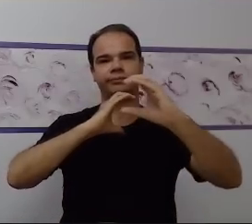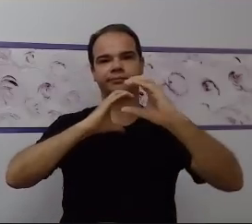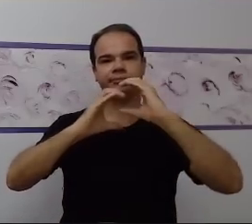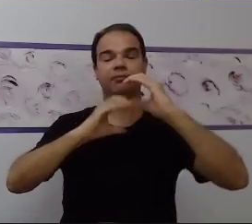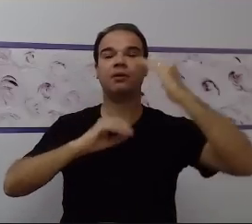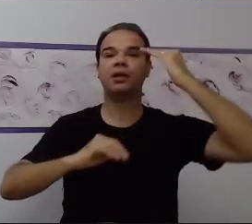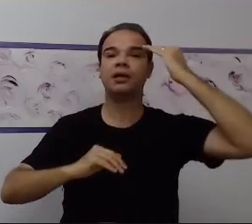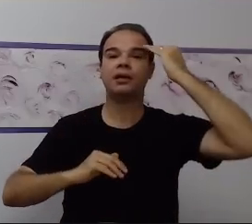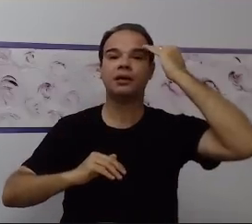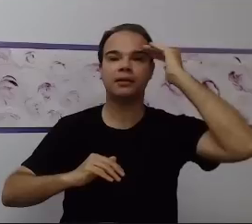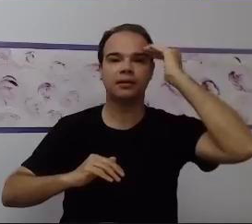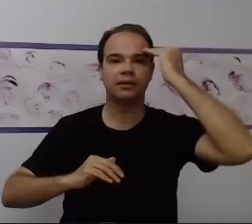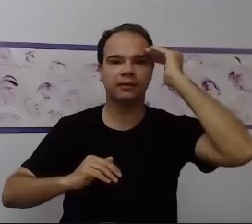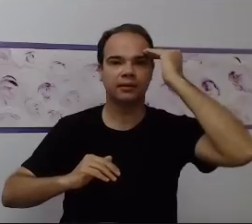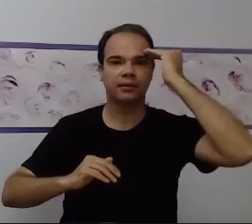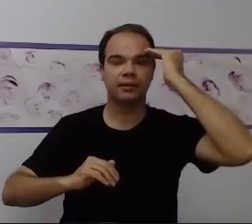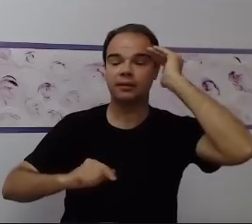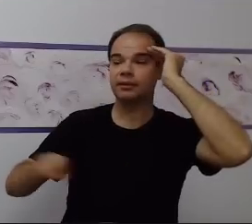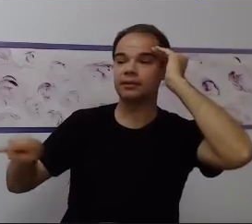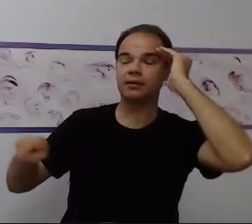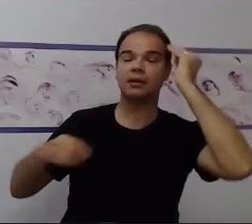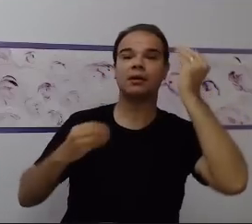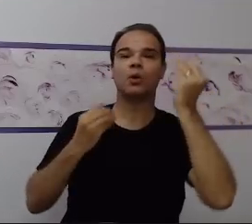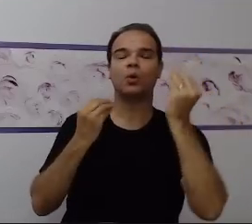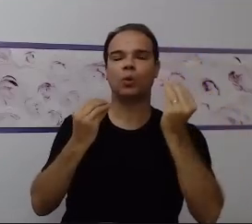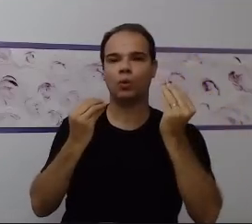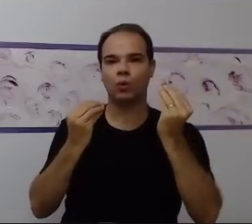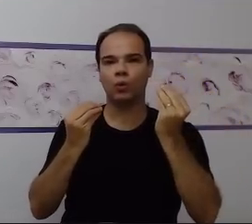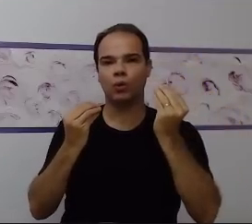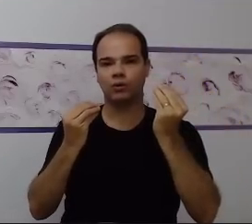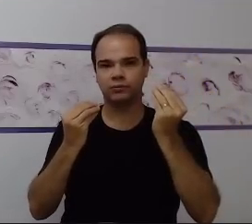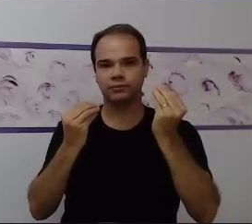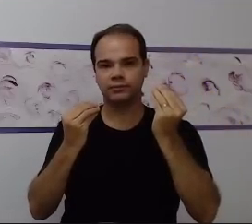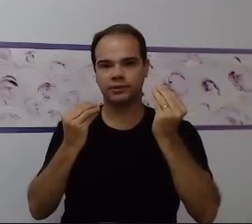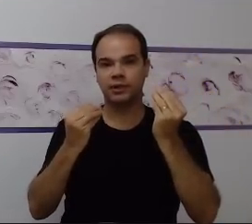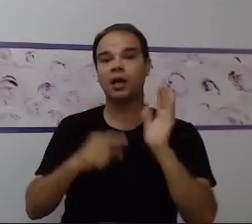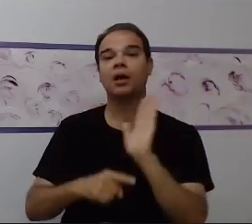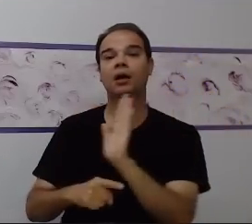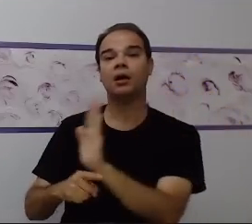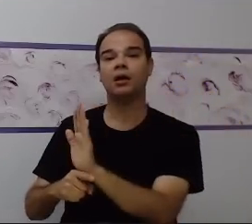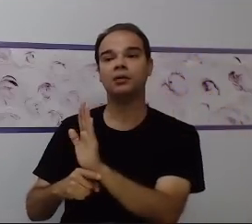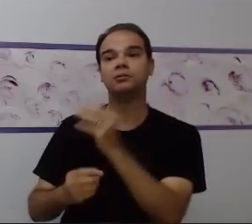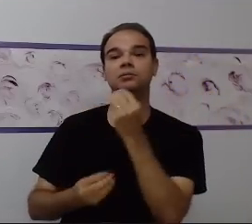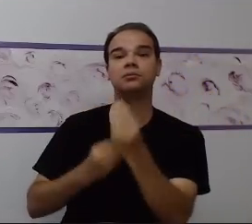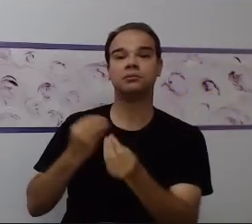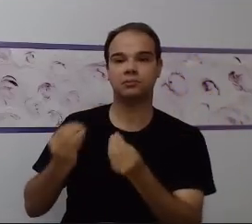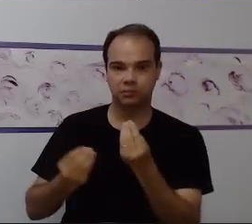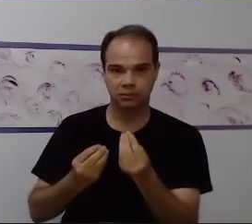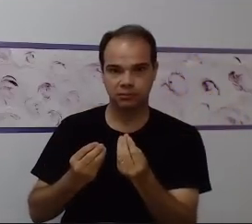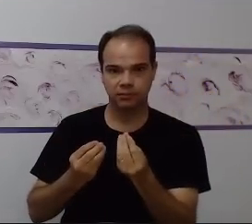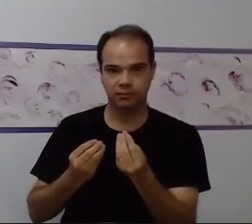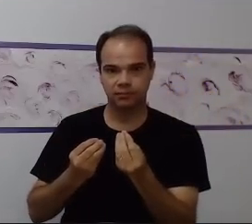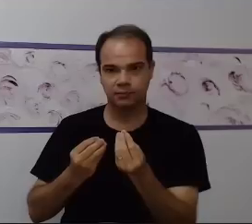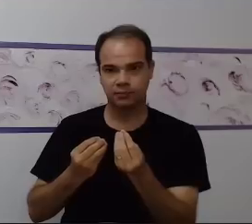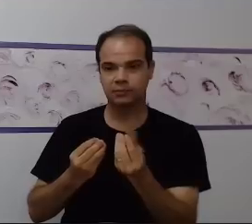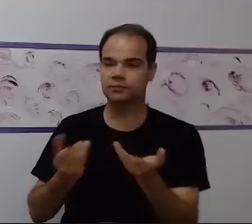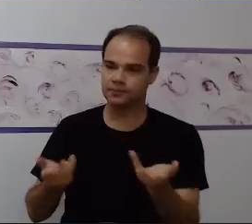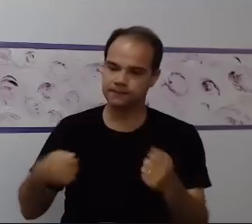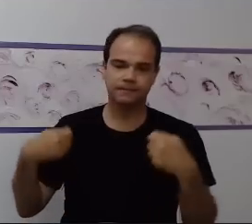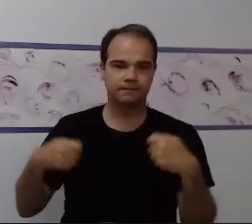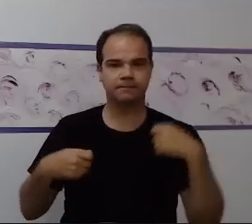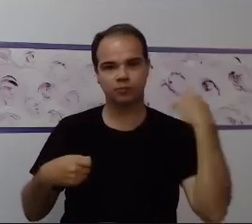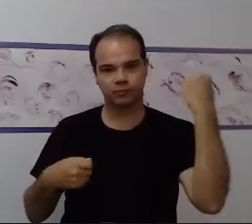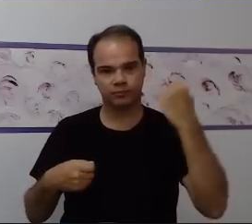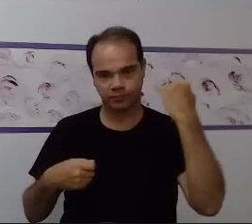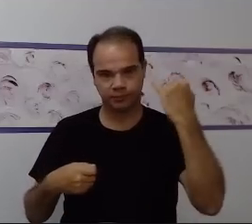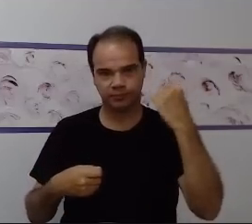entender de que maneira essa criança se comunica, de que forma favorece essa comunicação e estabelecer essa comunicação.